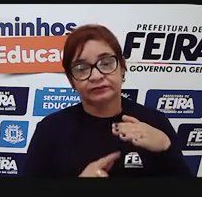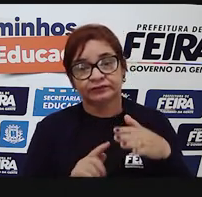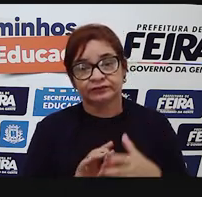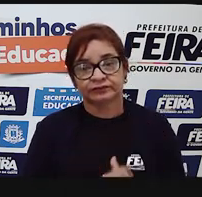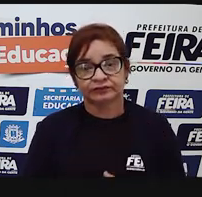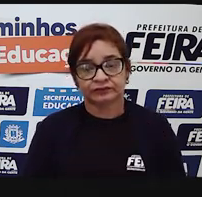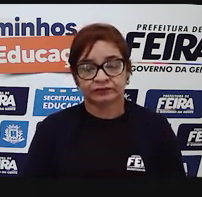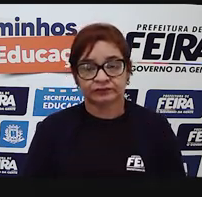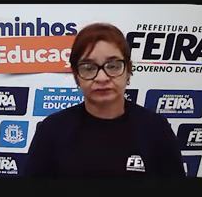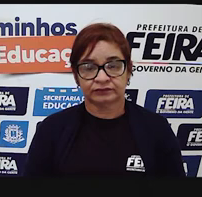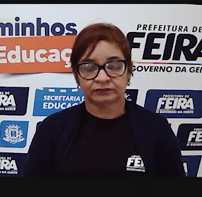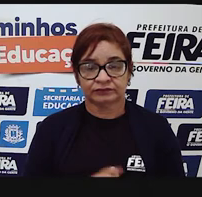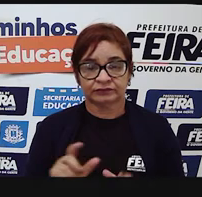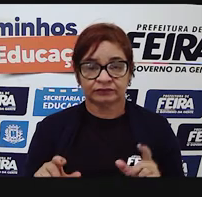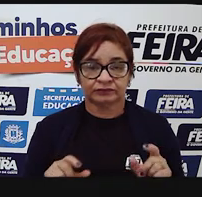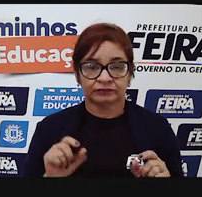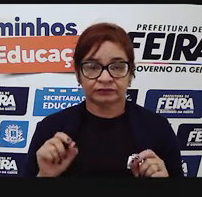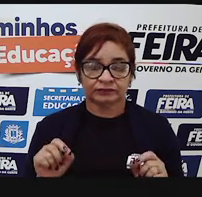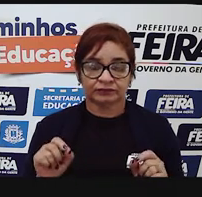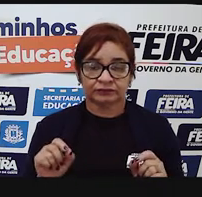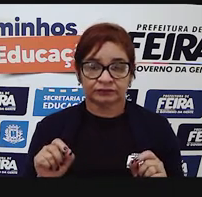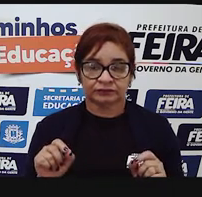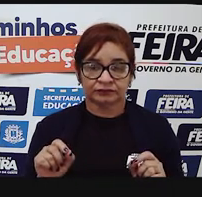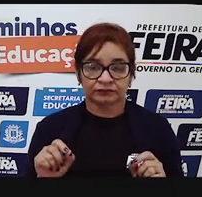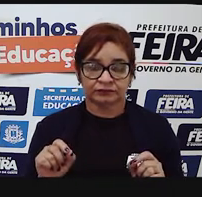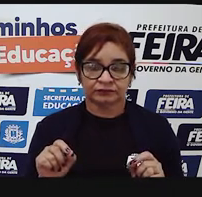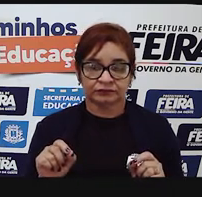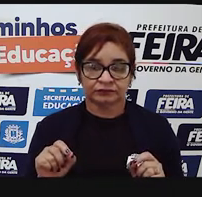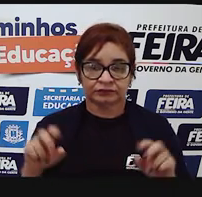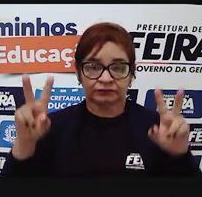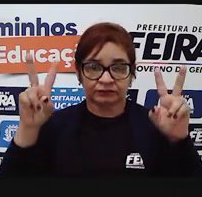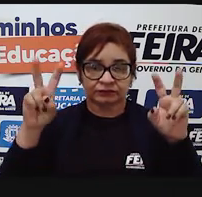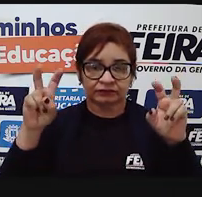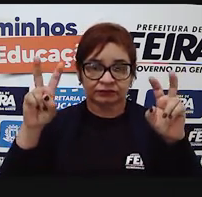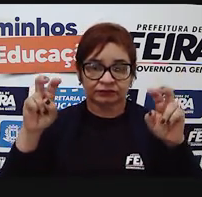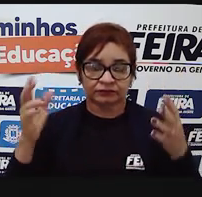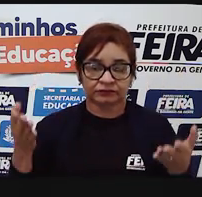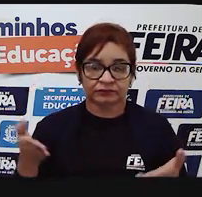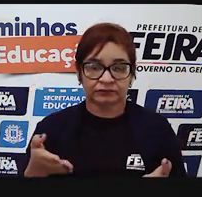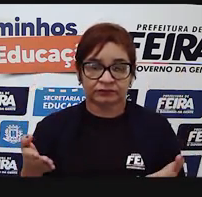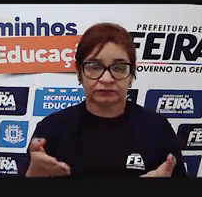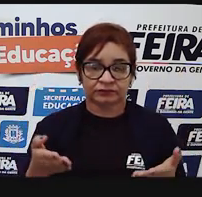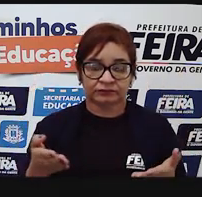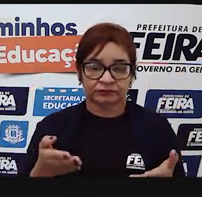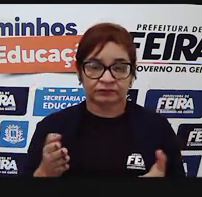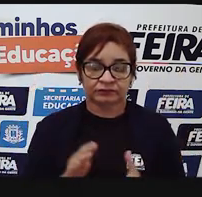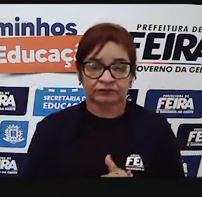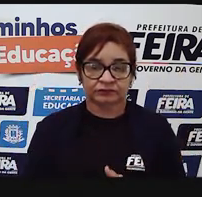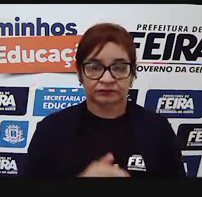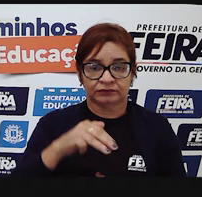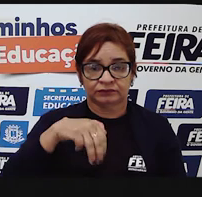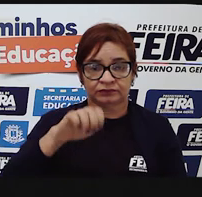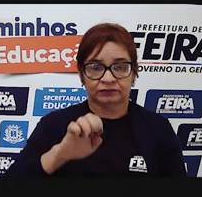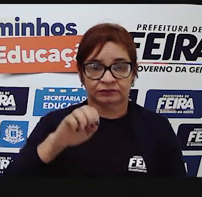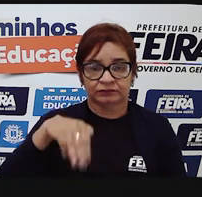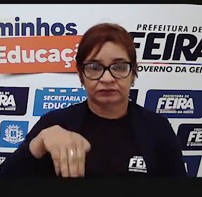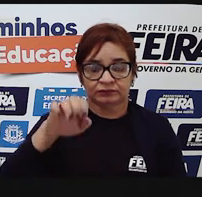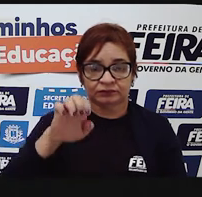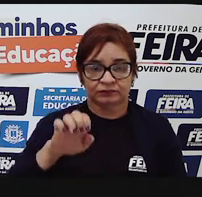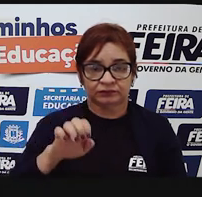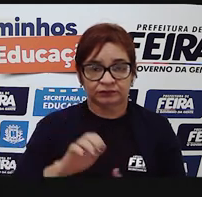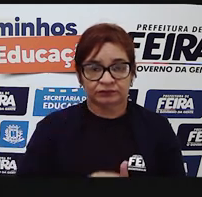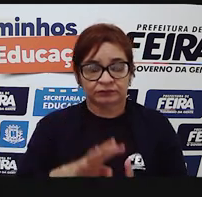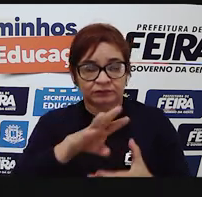é o foco da nossa videoaula hoje, que é o meme. O